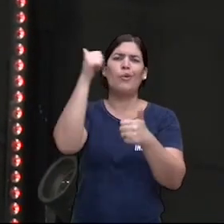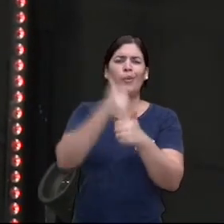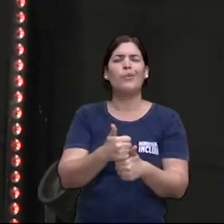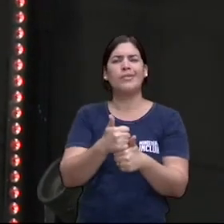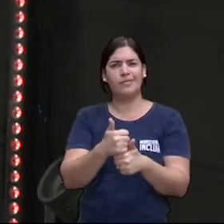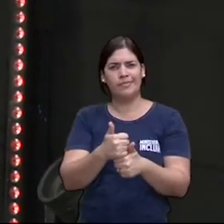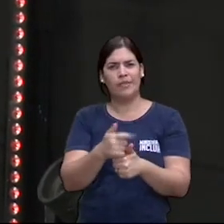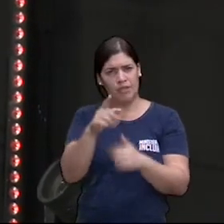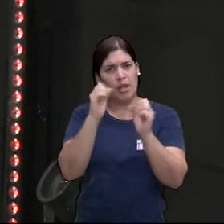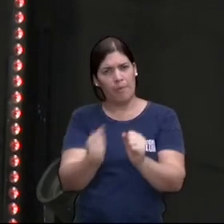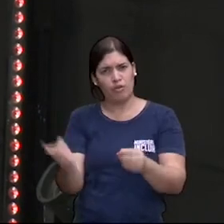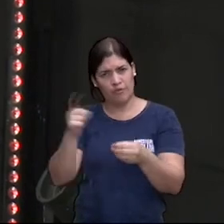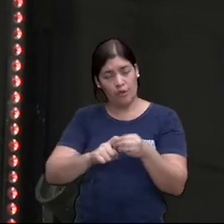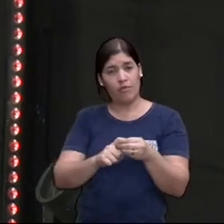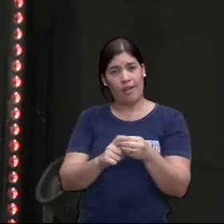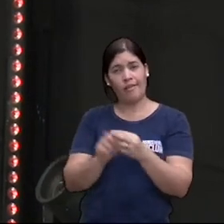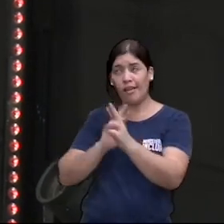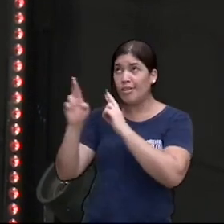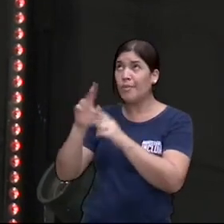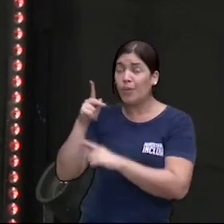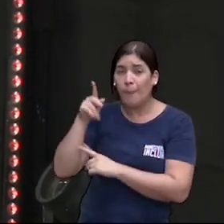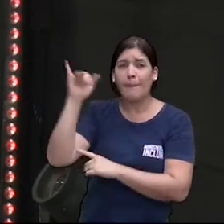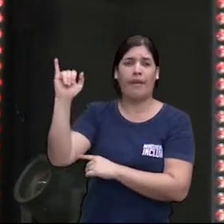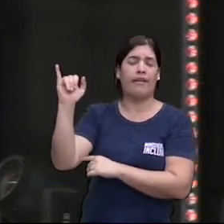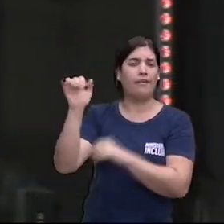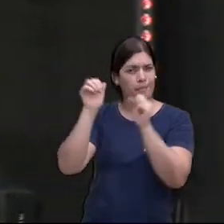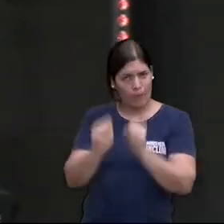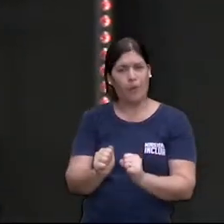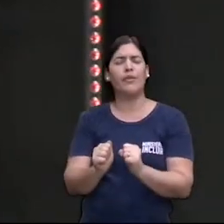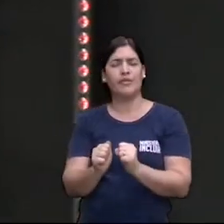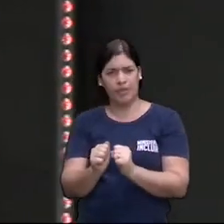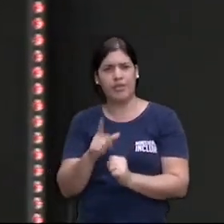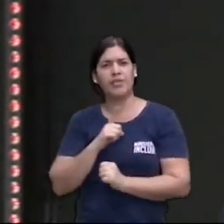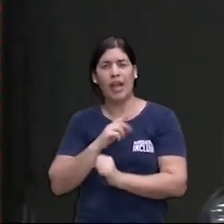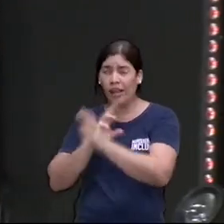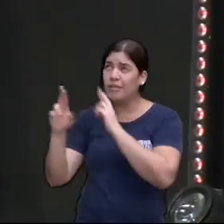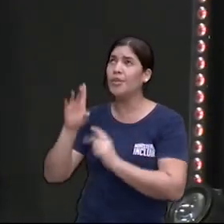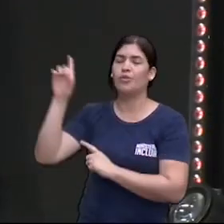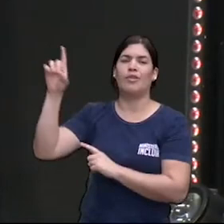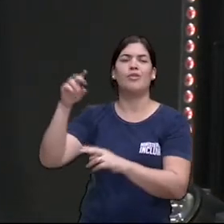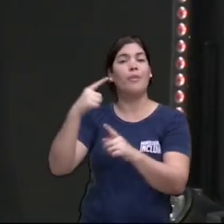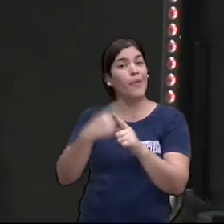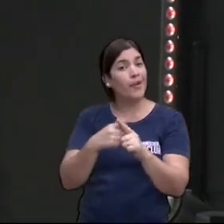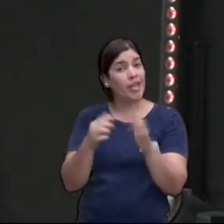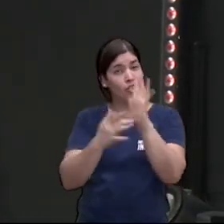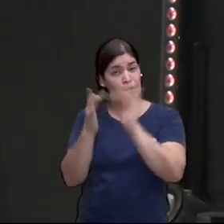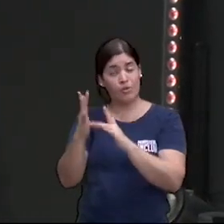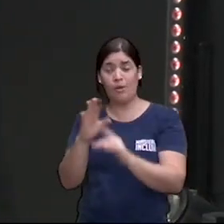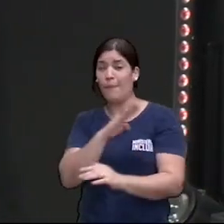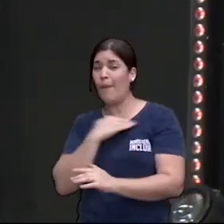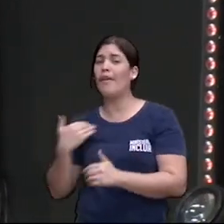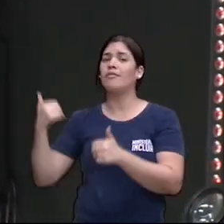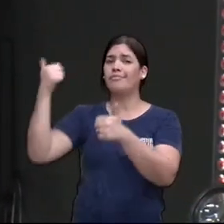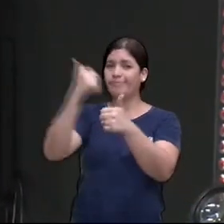voltar a convivência com o pai você pode voltar a convivência com Deus porque eu morri no seu lugar